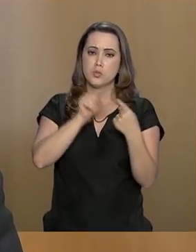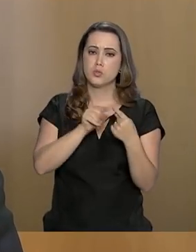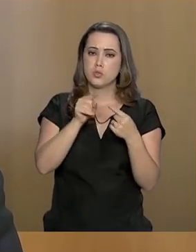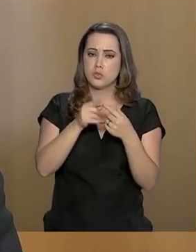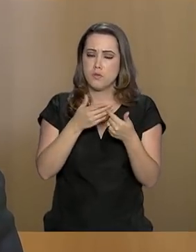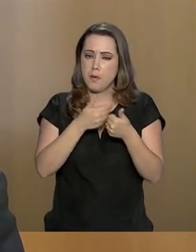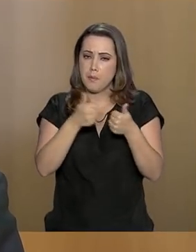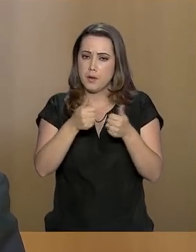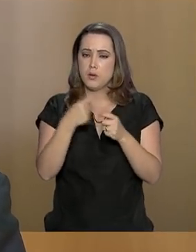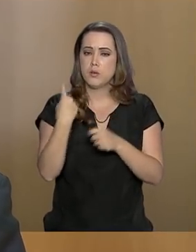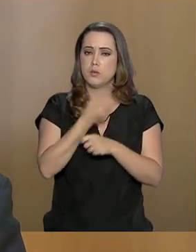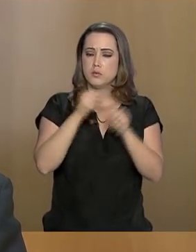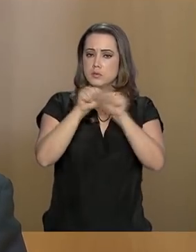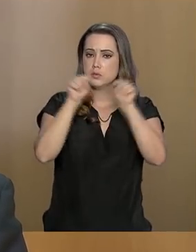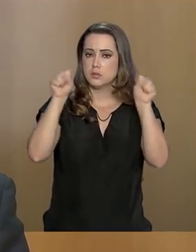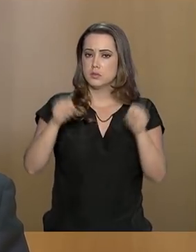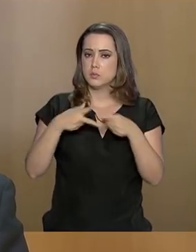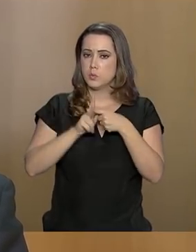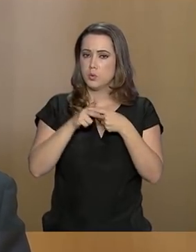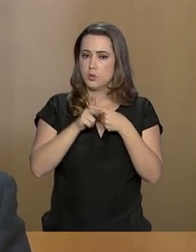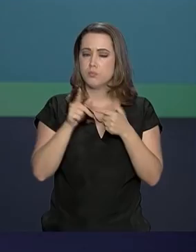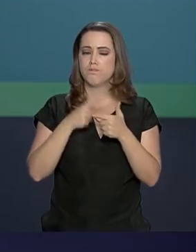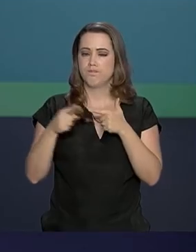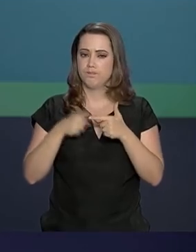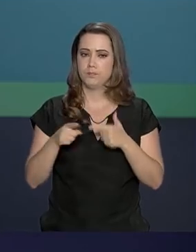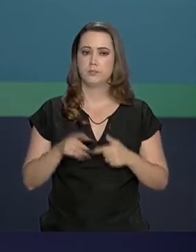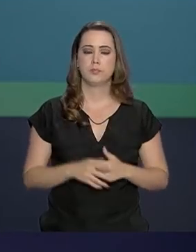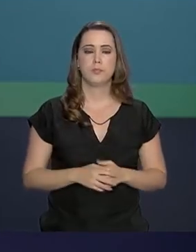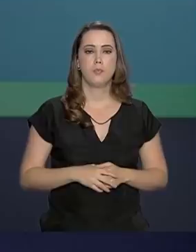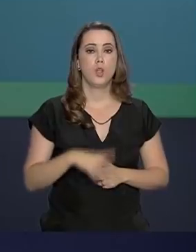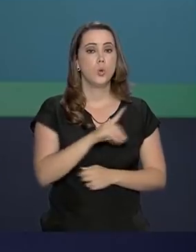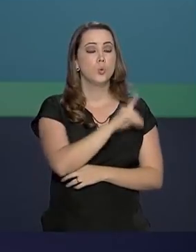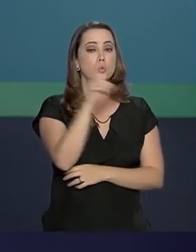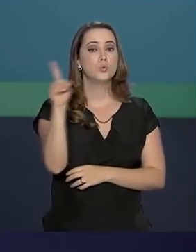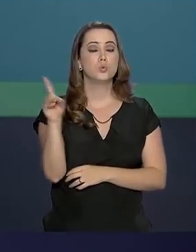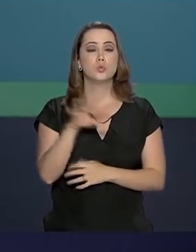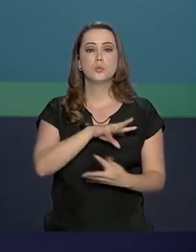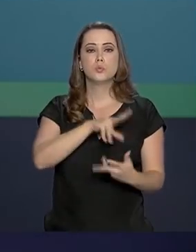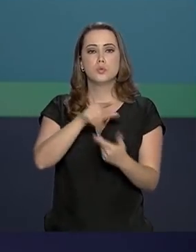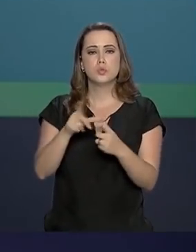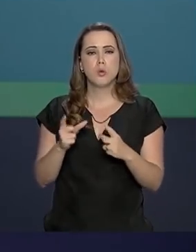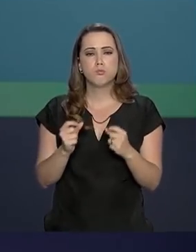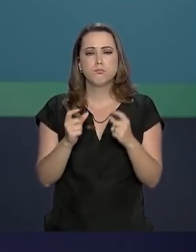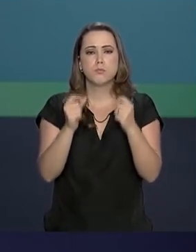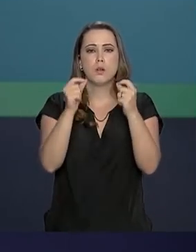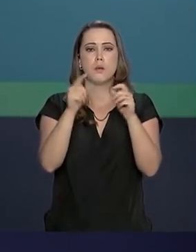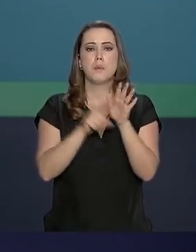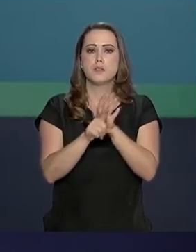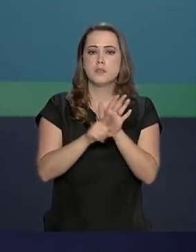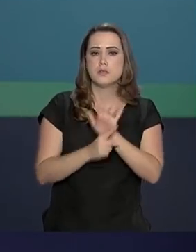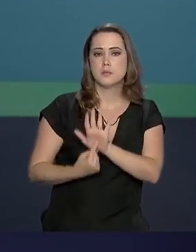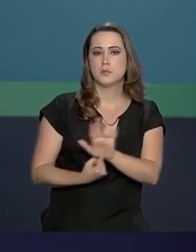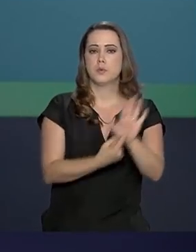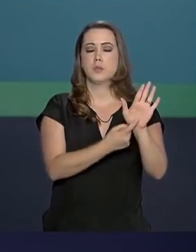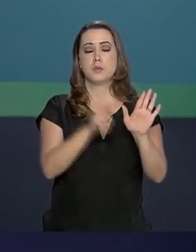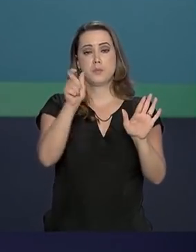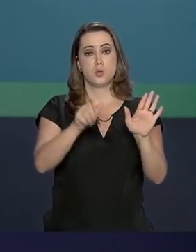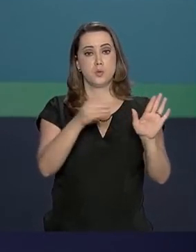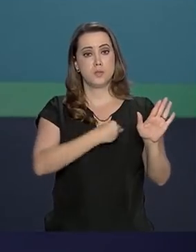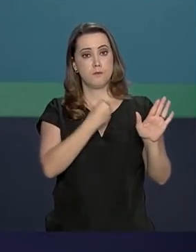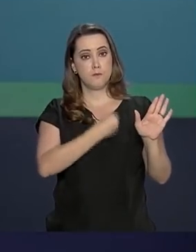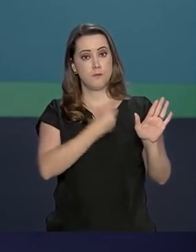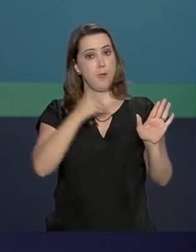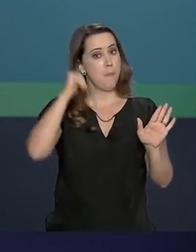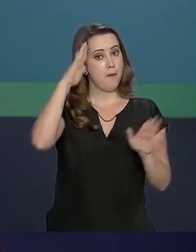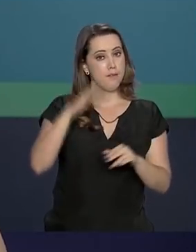o nosso sistema e corrigir algumas falhas. No Dia Mundial do Câncer, pesquisa mostra o aumento no número de pacientes que